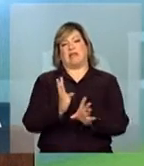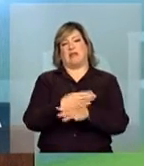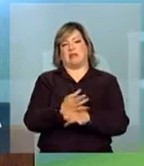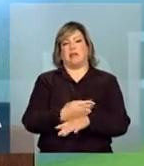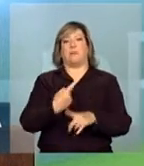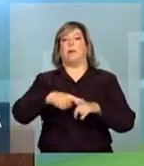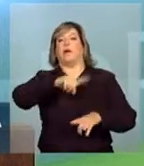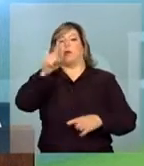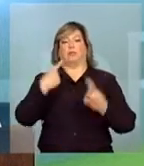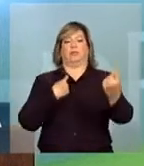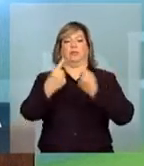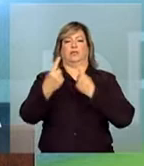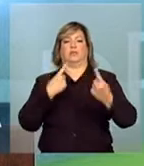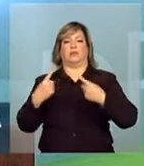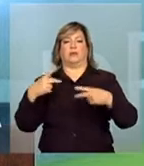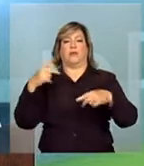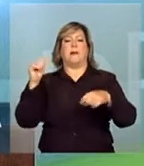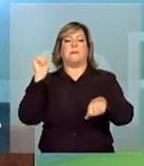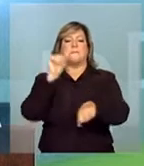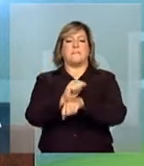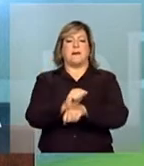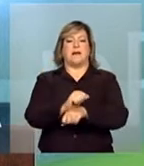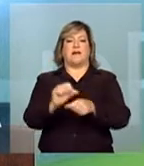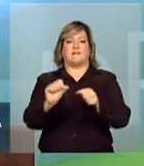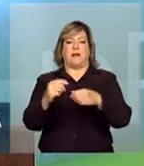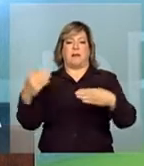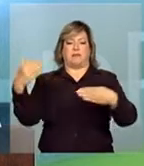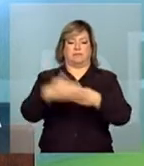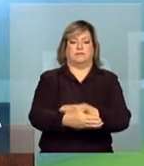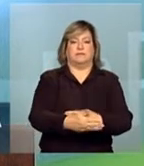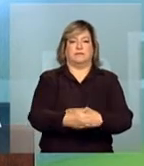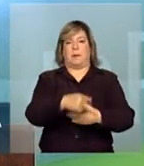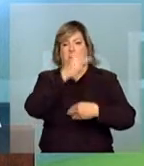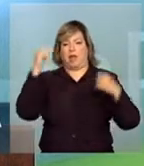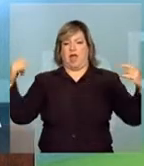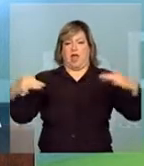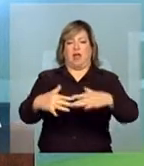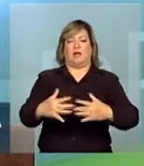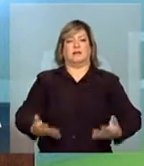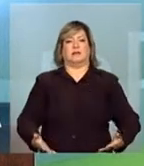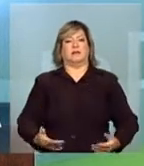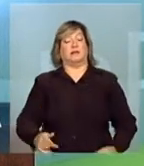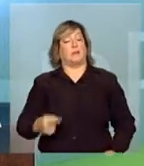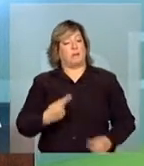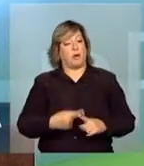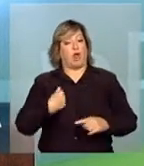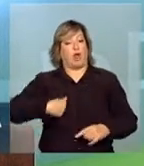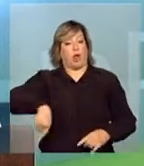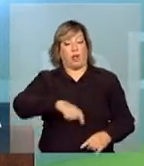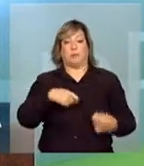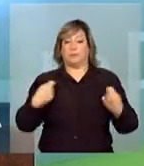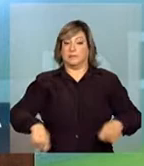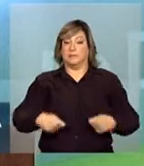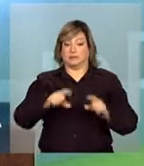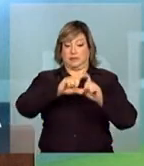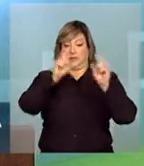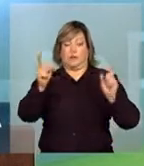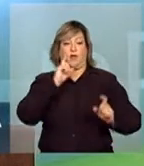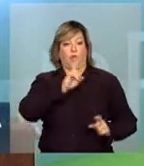interrupção de rodovias, porque também na nossa bandeira tem a palavra ordem. E ordem